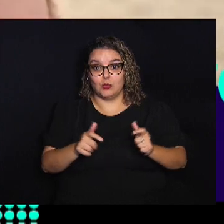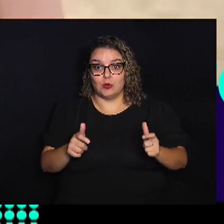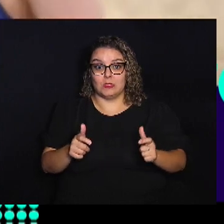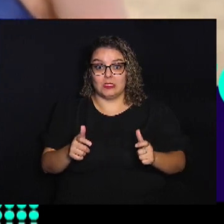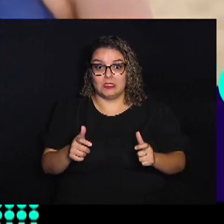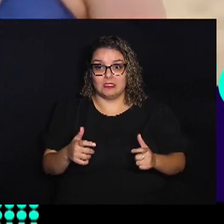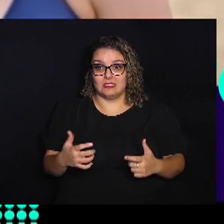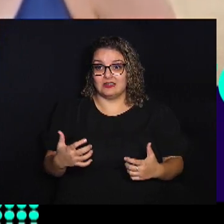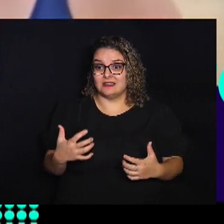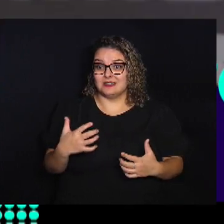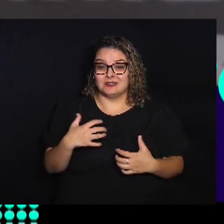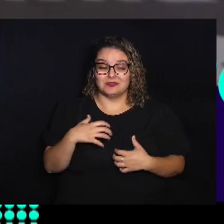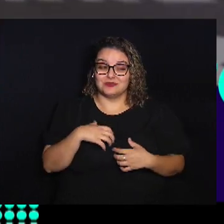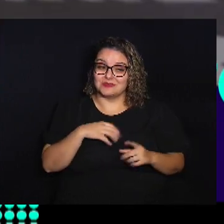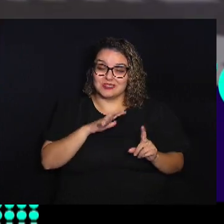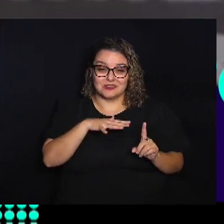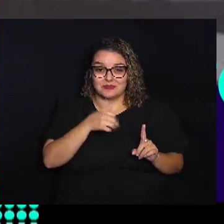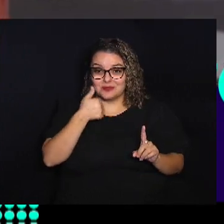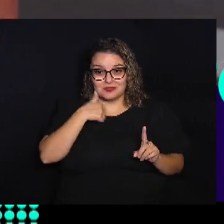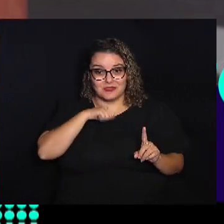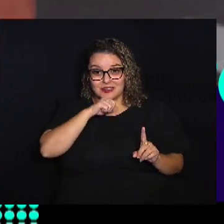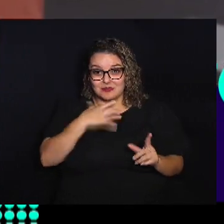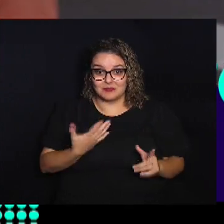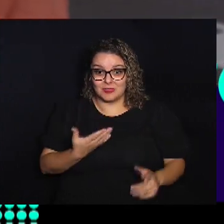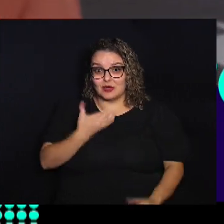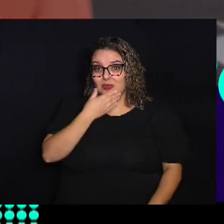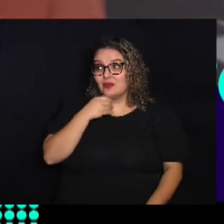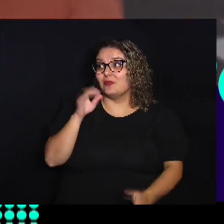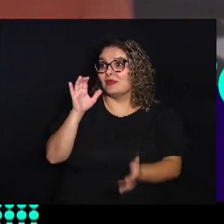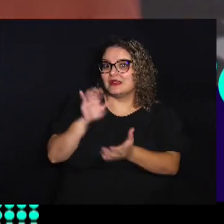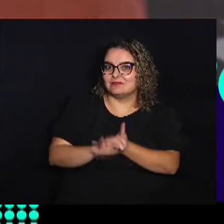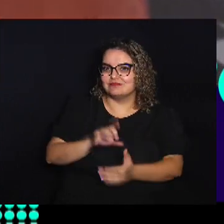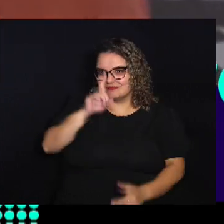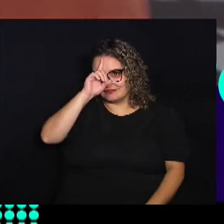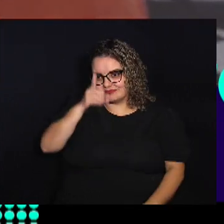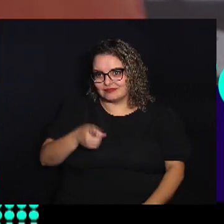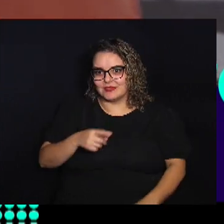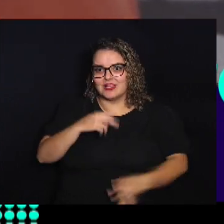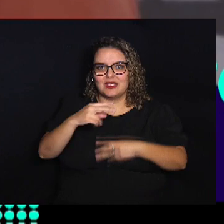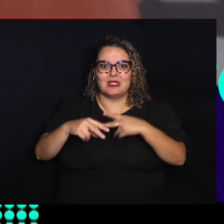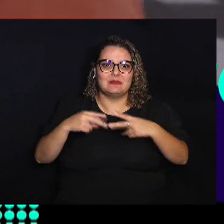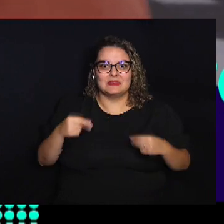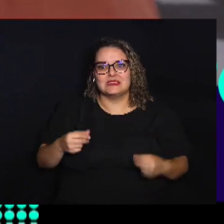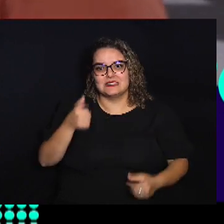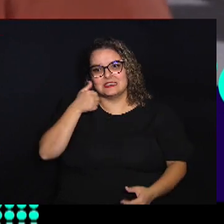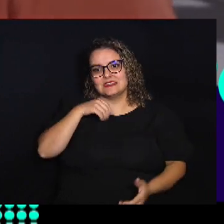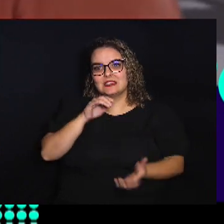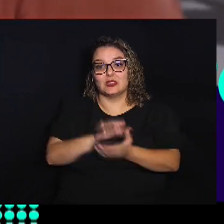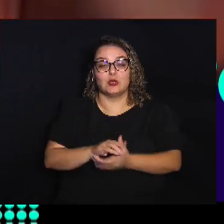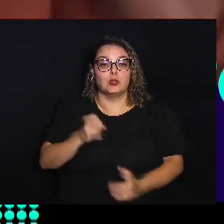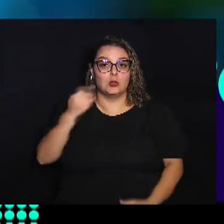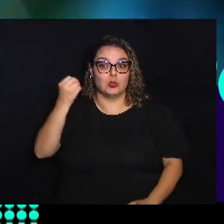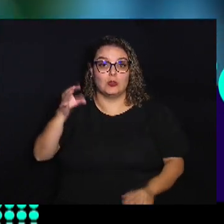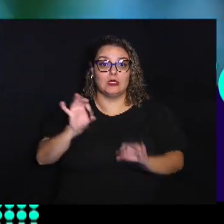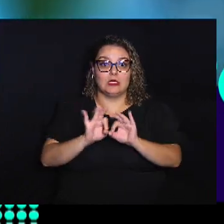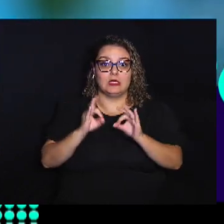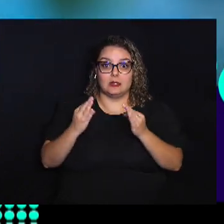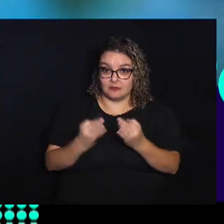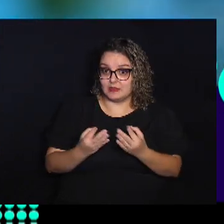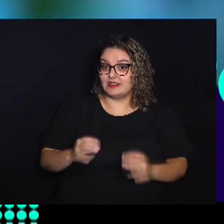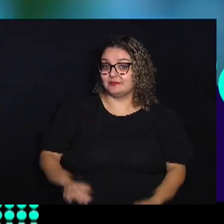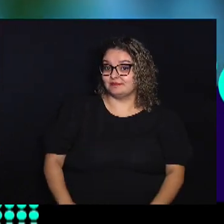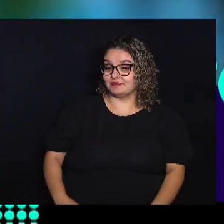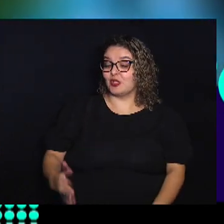sente mais Admiração por ela O marido Então decide Presentear a esposa Com uma viagem Em família No